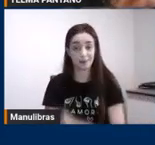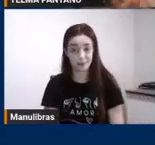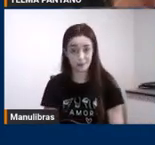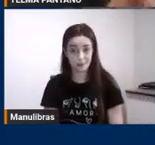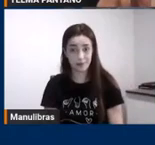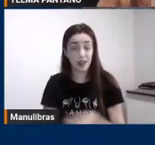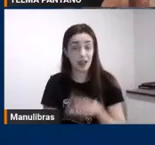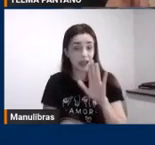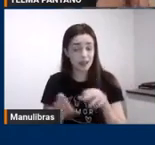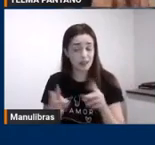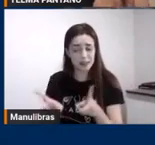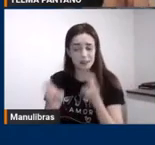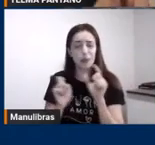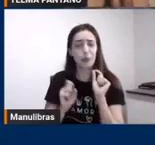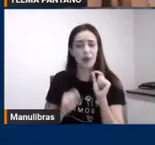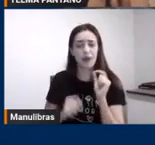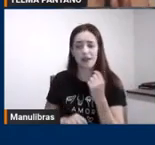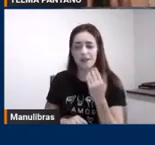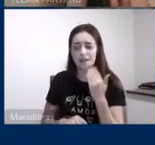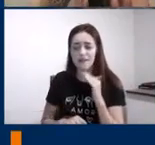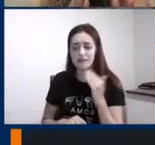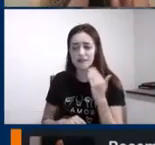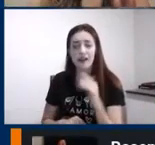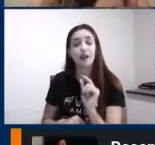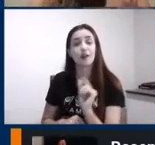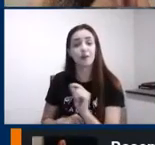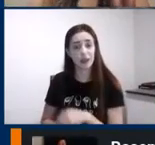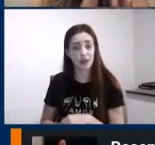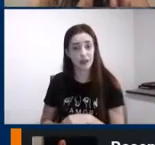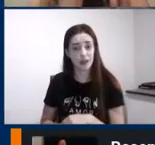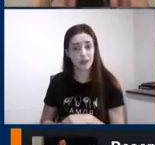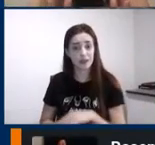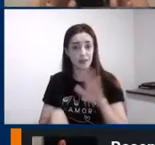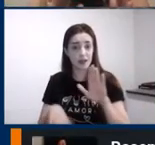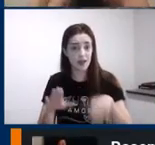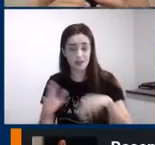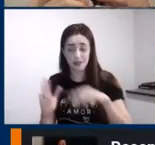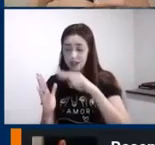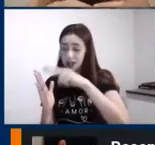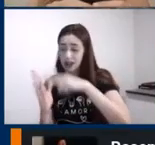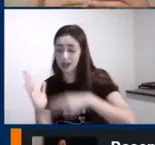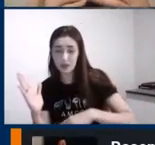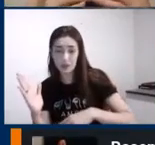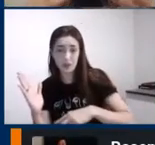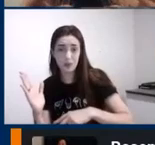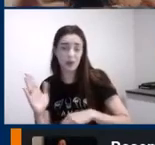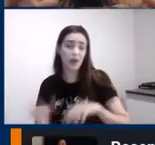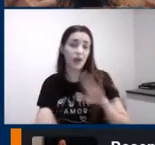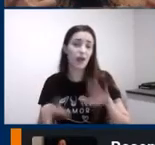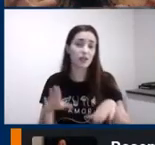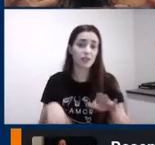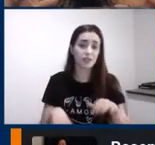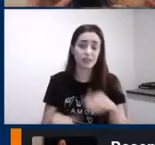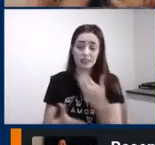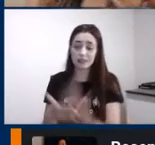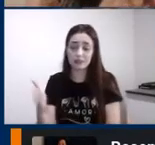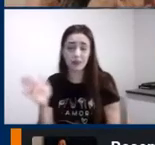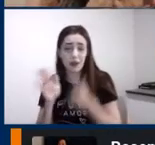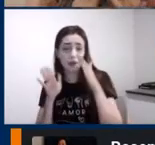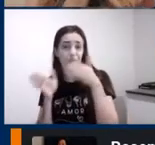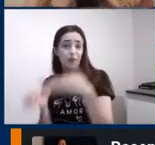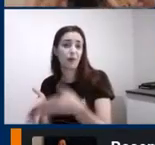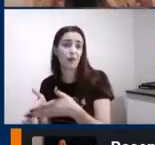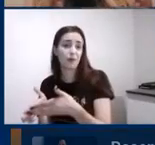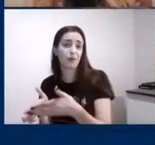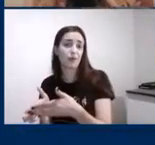porque a decodificação da leitura é muito limitada é muito segmentada então ele está gastando essas sete unidades com